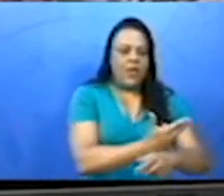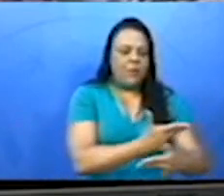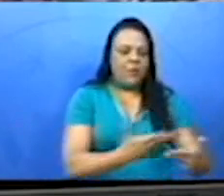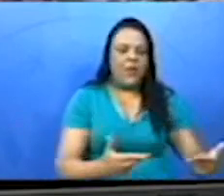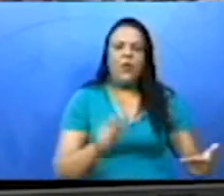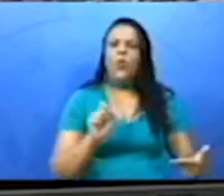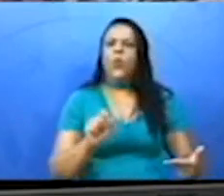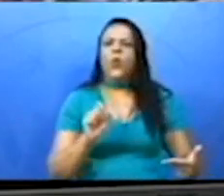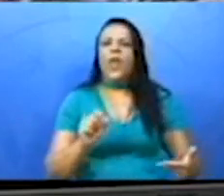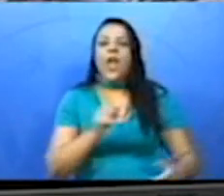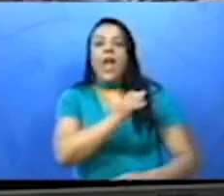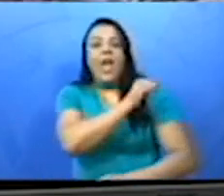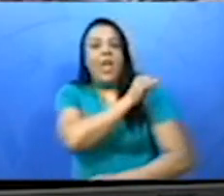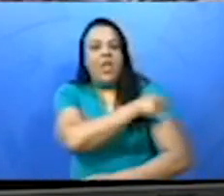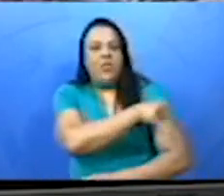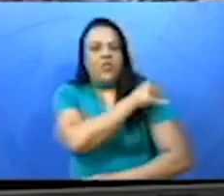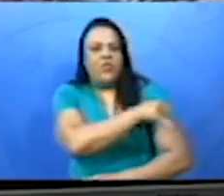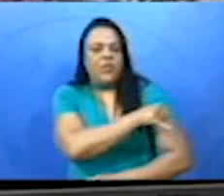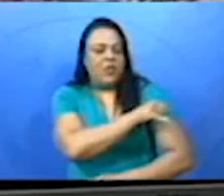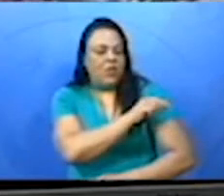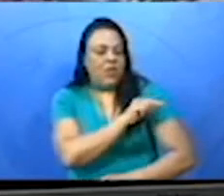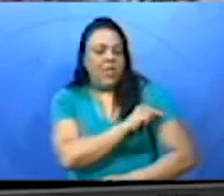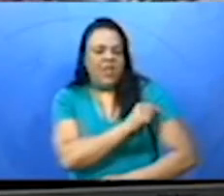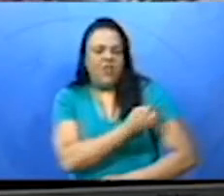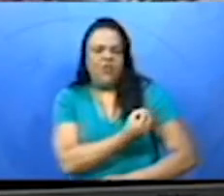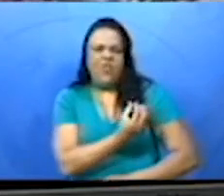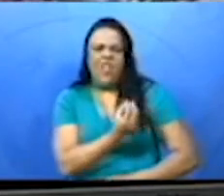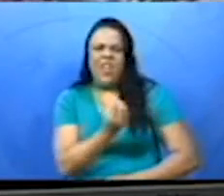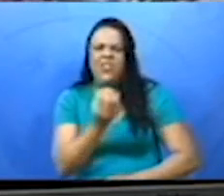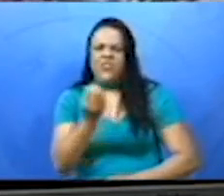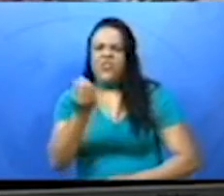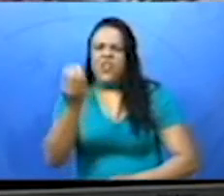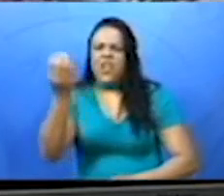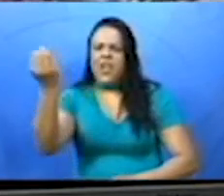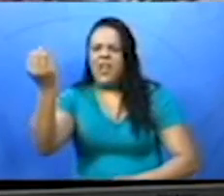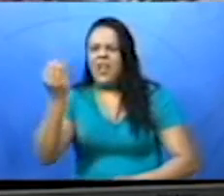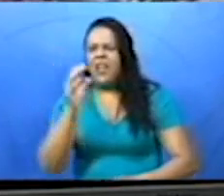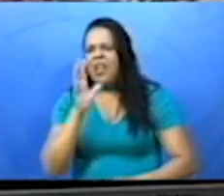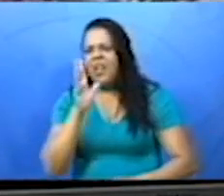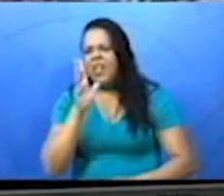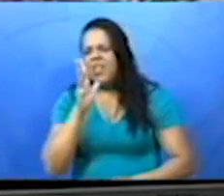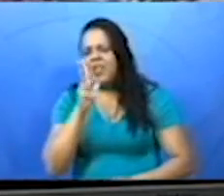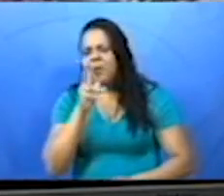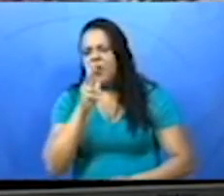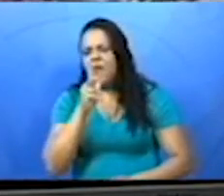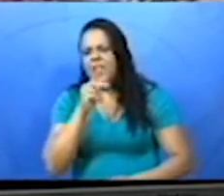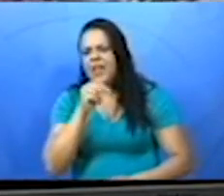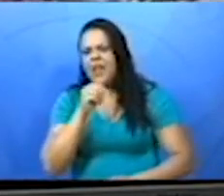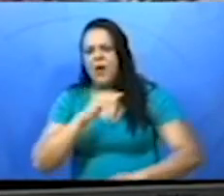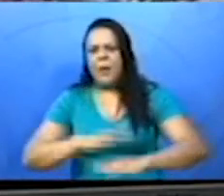Janeiro. E a viagem para lá demorava mais de 3 meses.